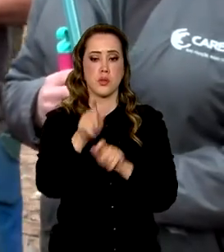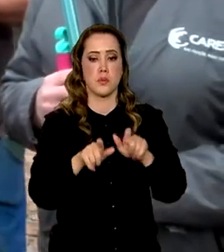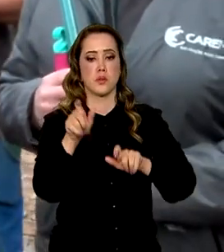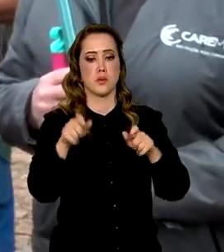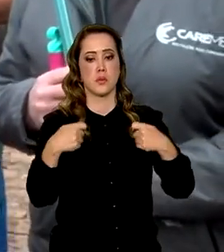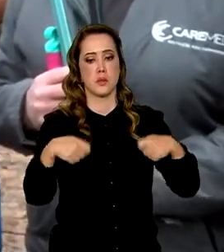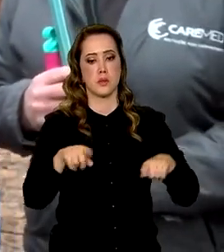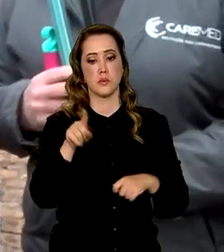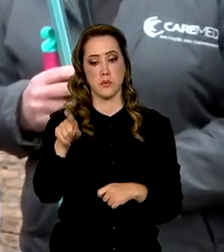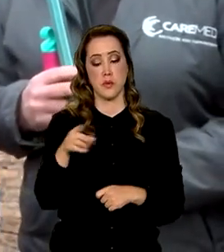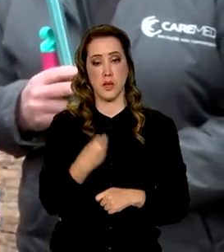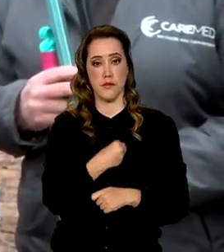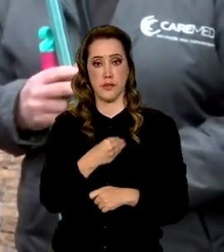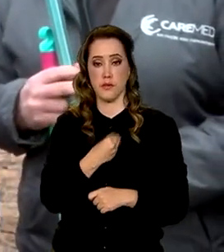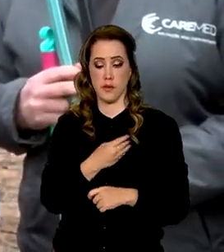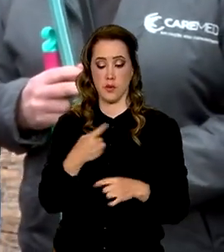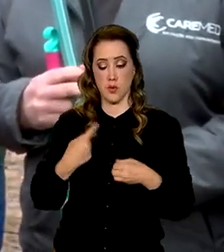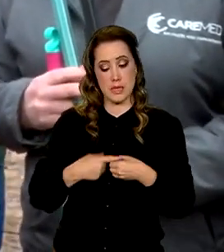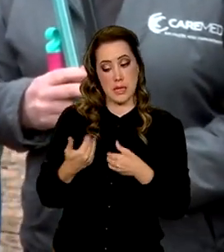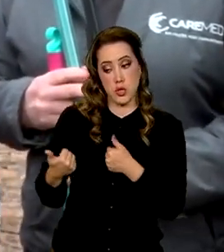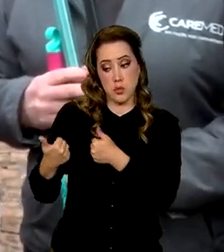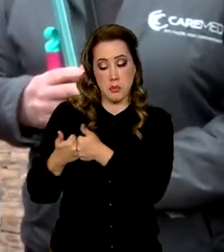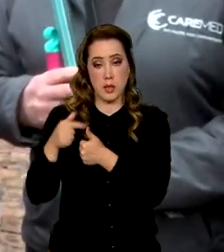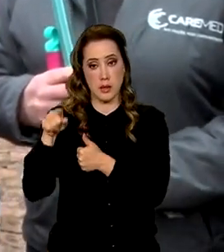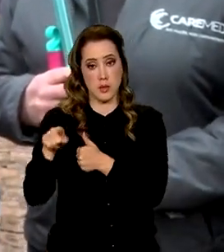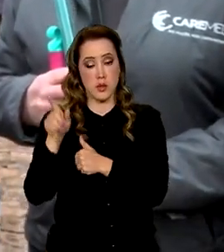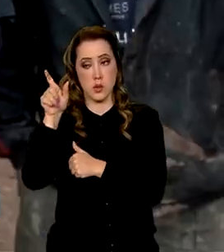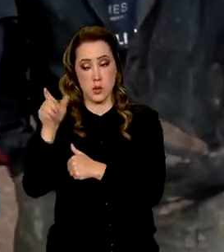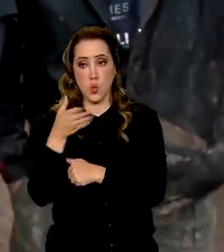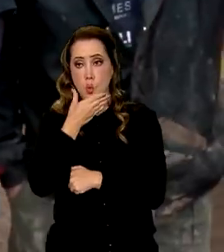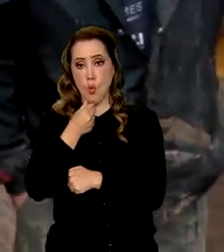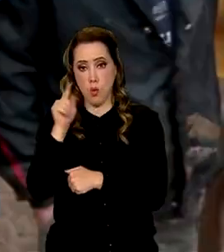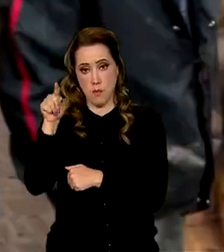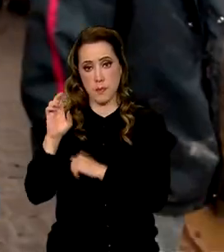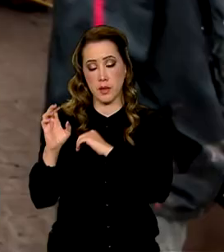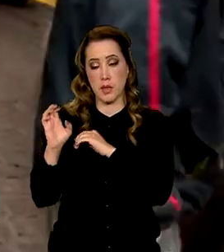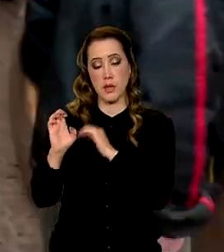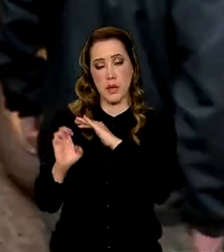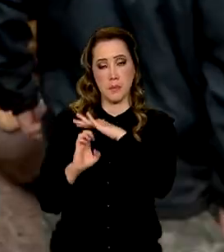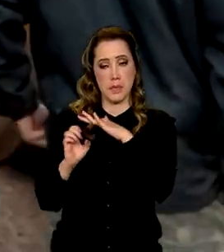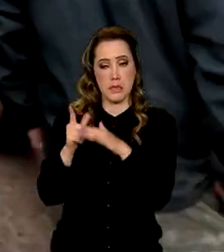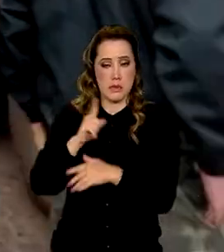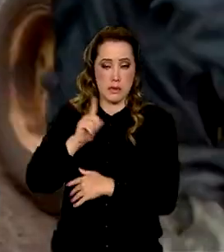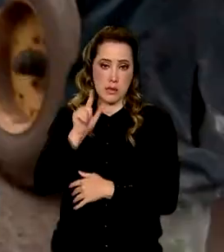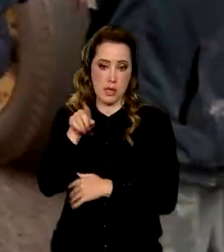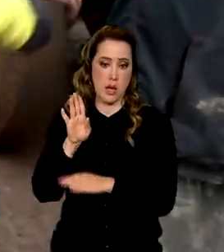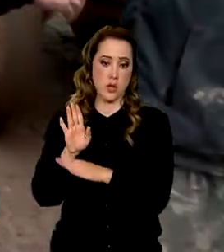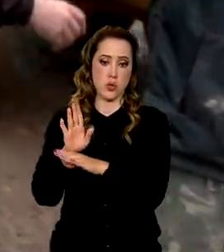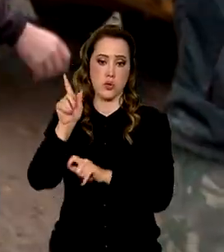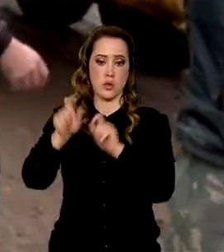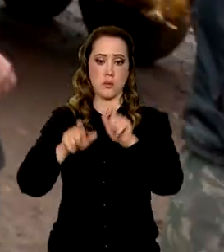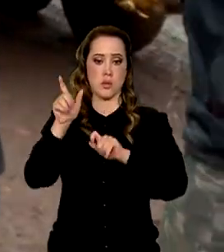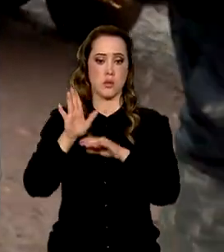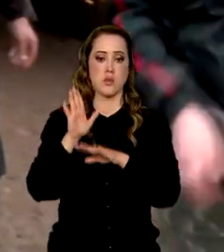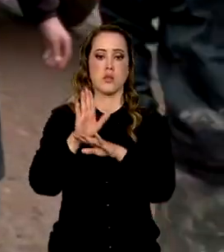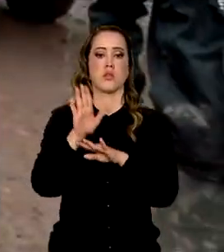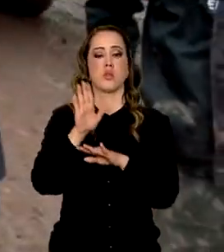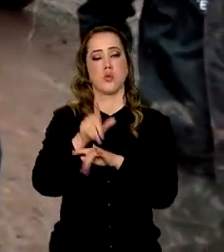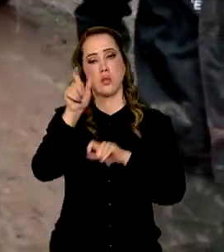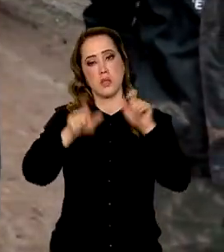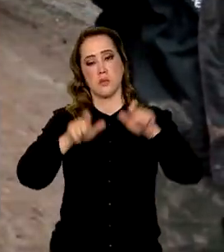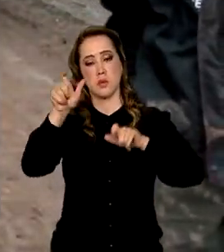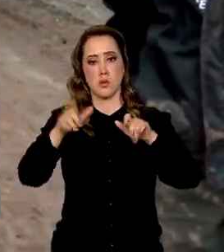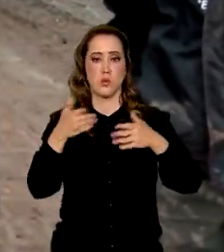Morando em uma cidade vizinha, a Roca Salles, esse empresário organizou um mutirão para ajudar os moradores que perderam tudo após o